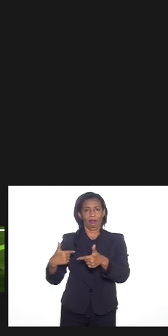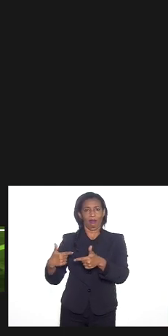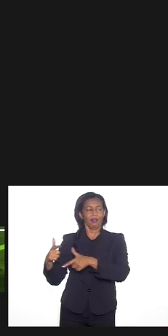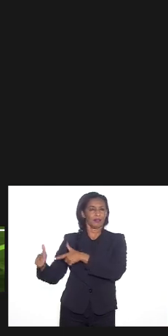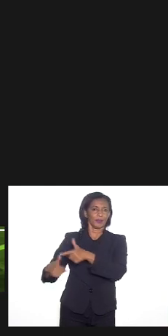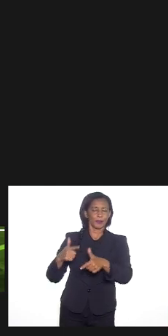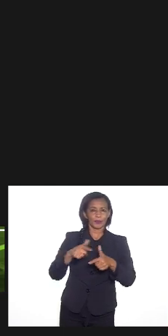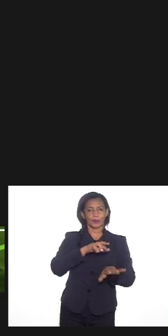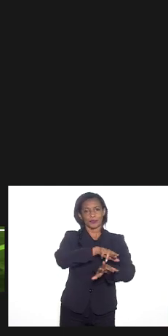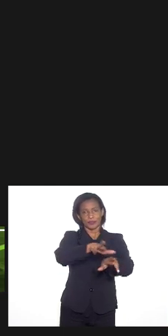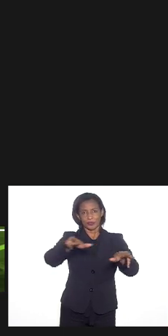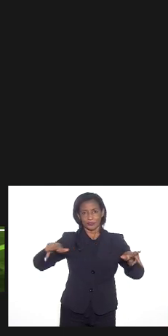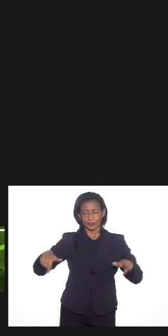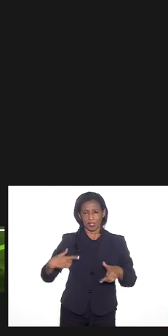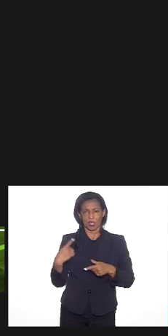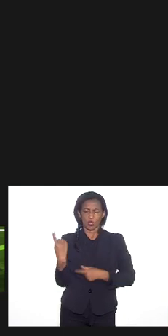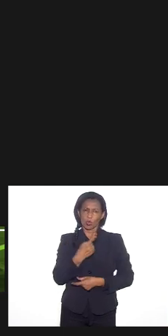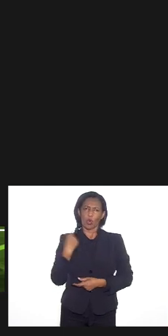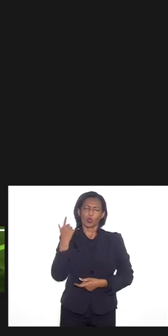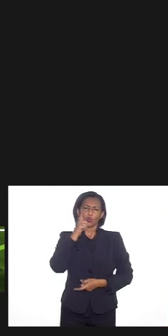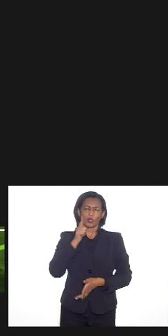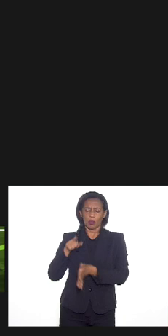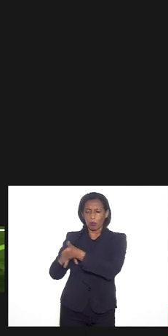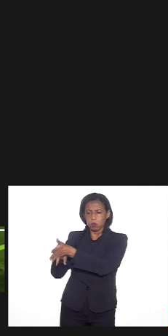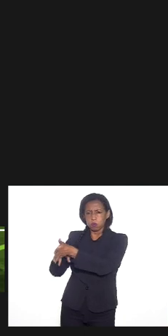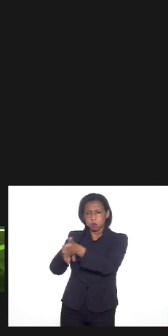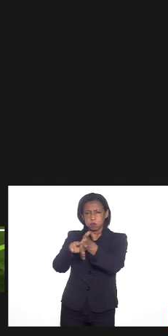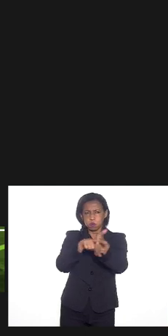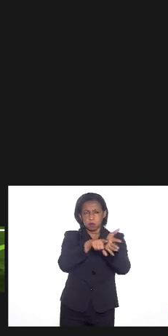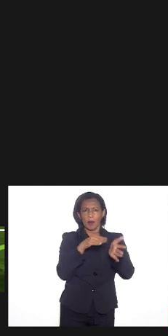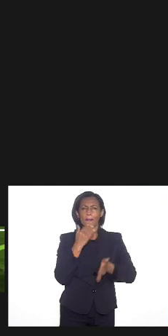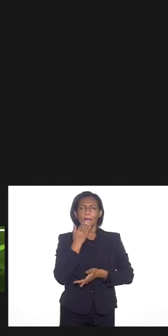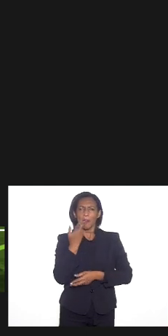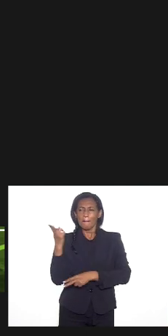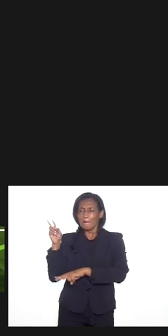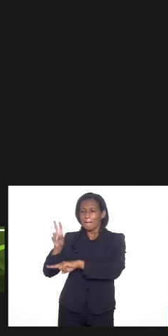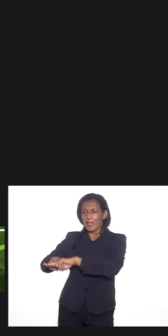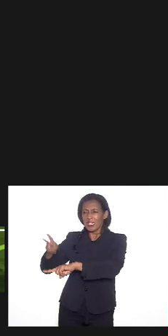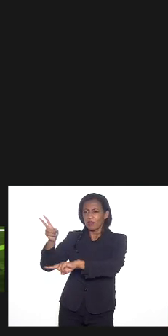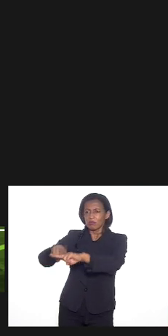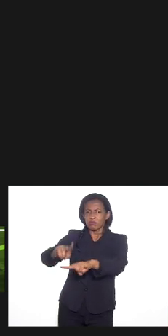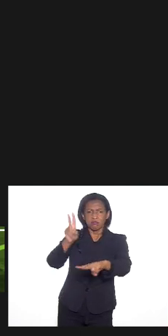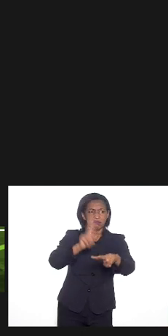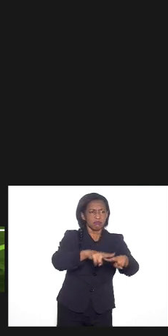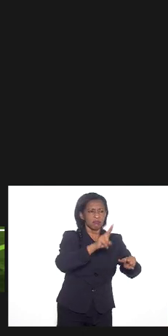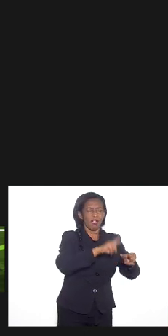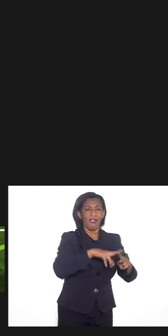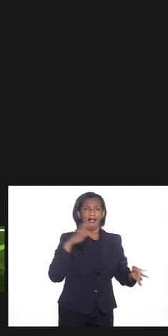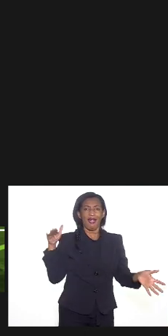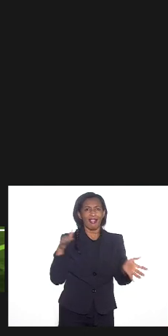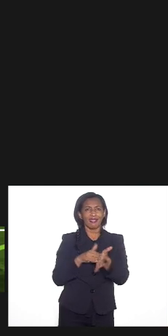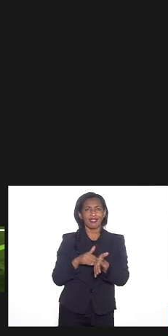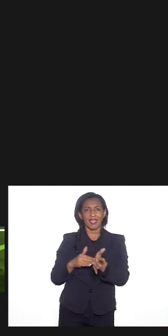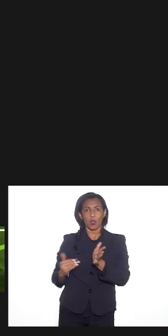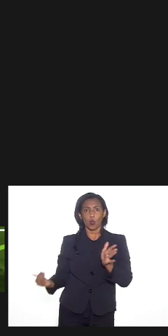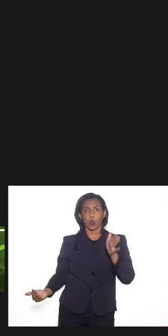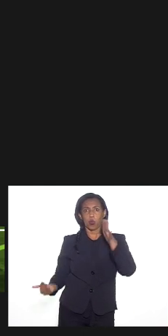nós conseguimos nas nossas investigações nós pedimos as prisões de todos até o mandante lá de cima